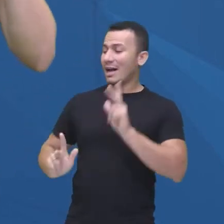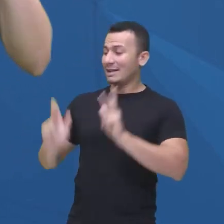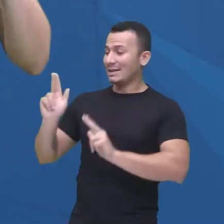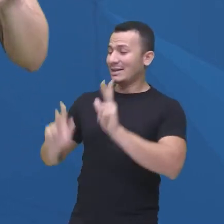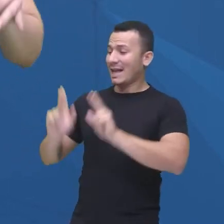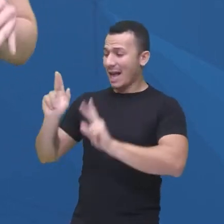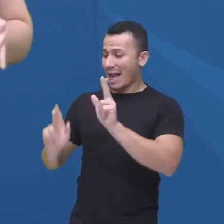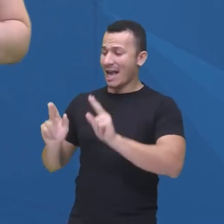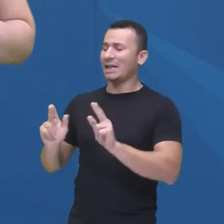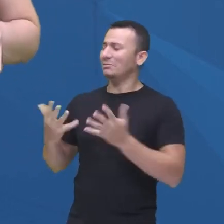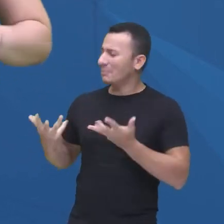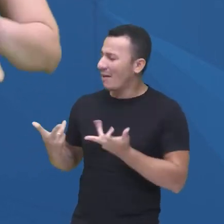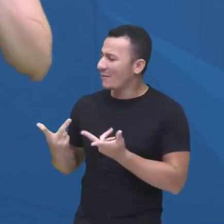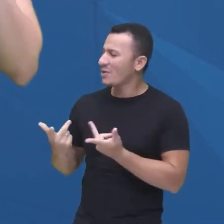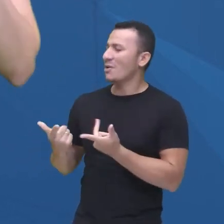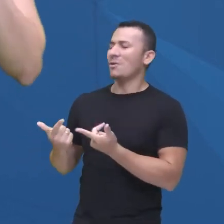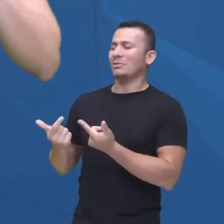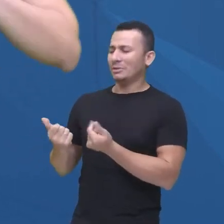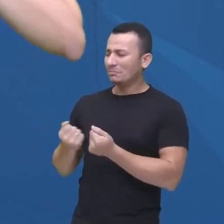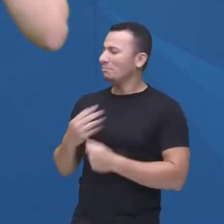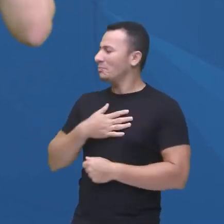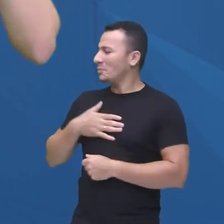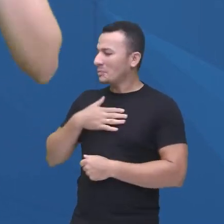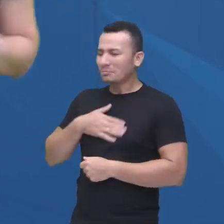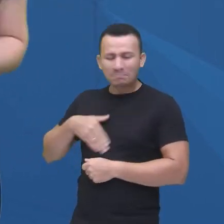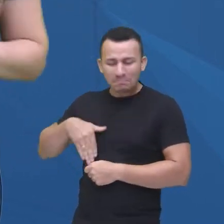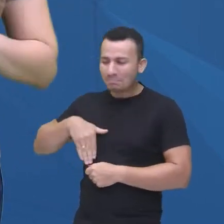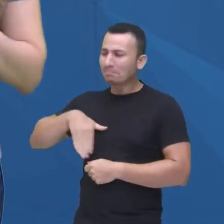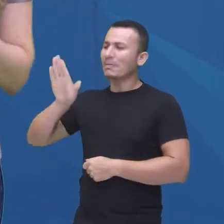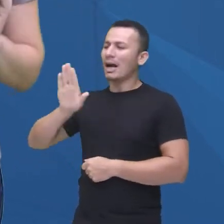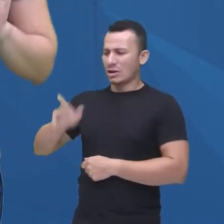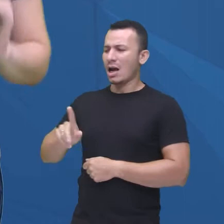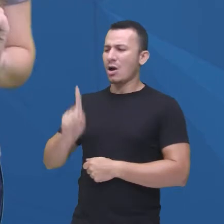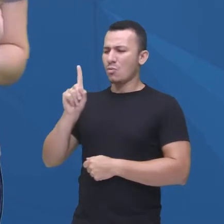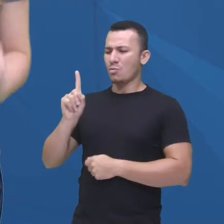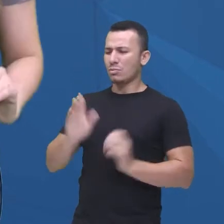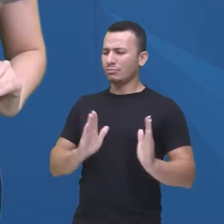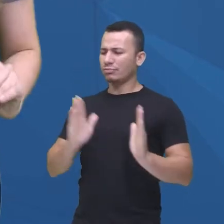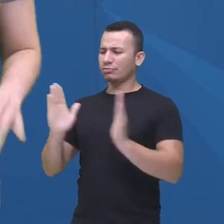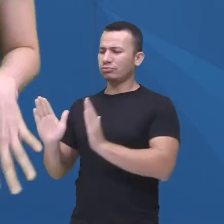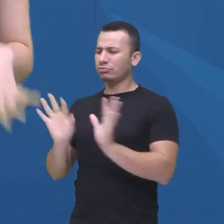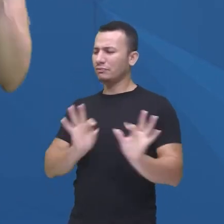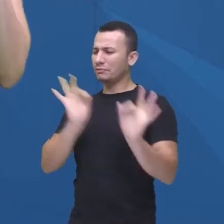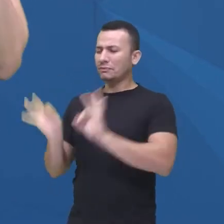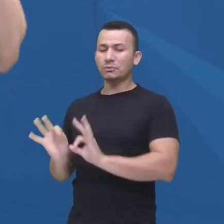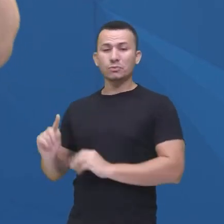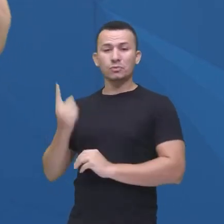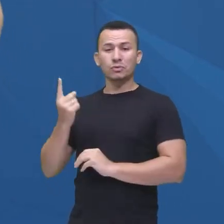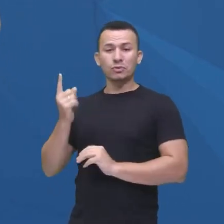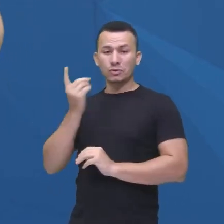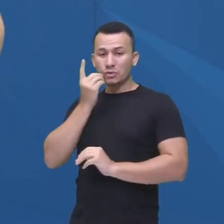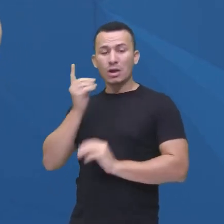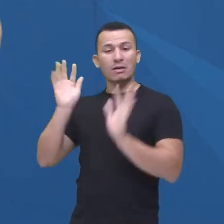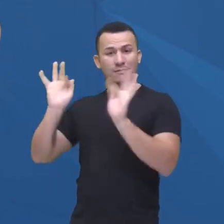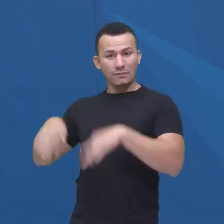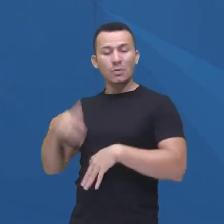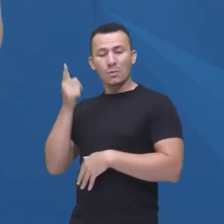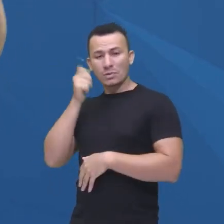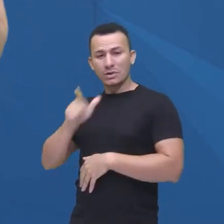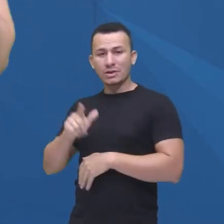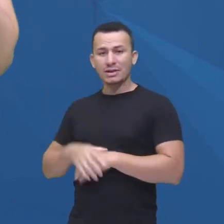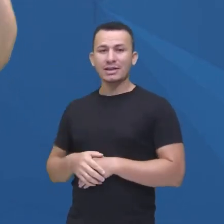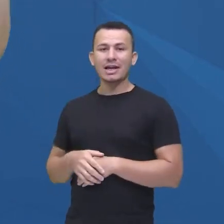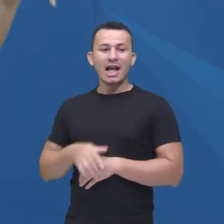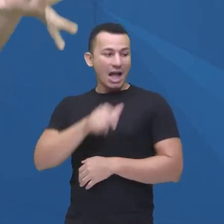maravilhosa, gostei, amei, terminei a primeira temporada em um dia só. Aí você fica lá, né? Todo